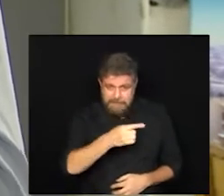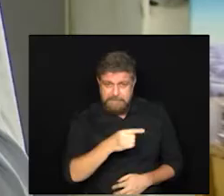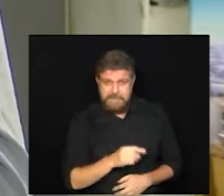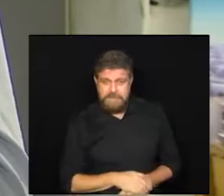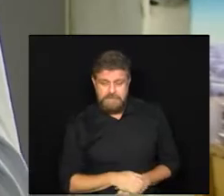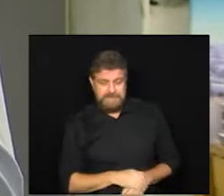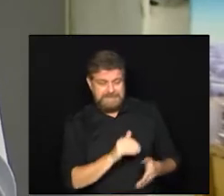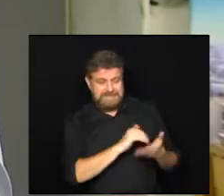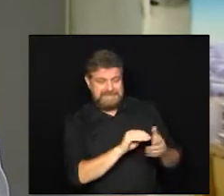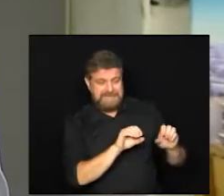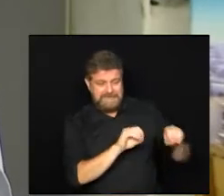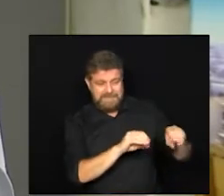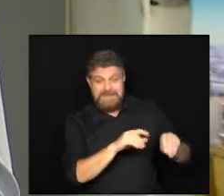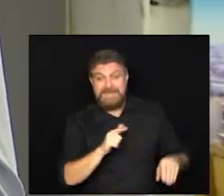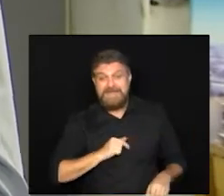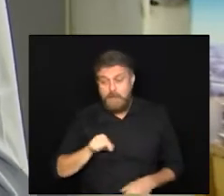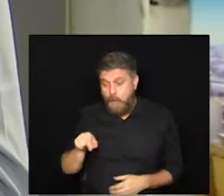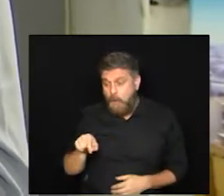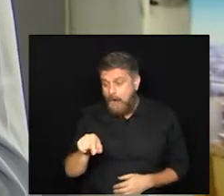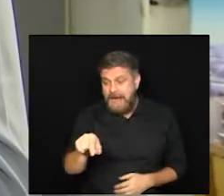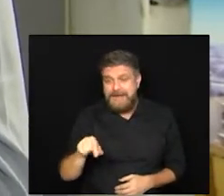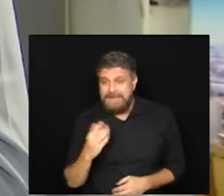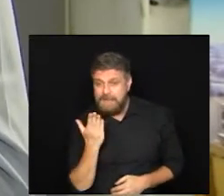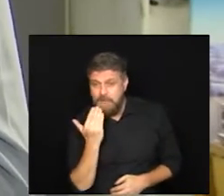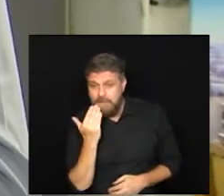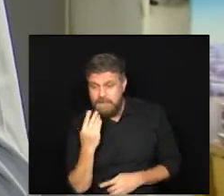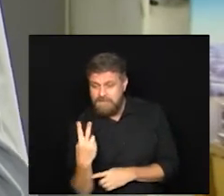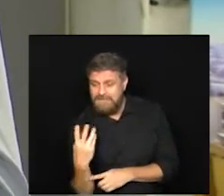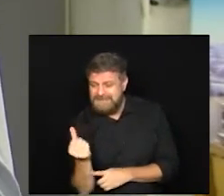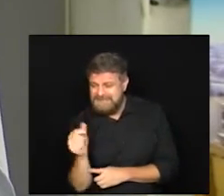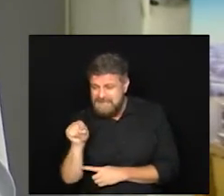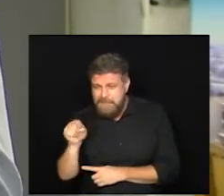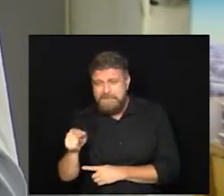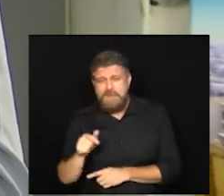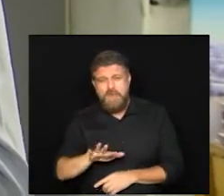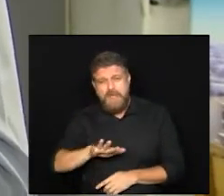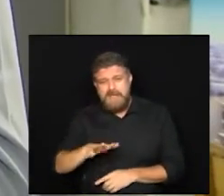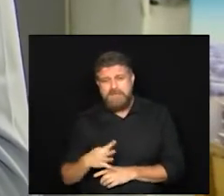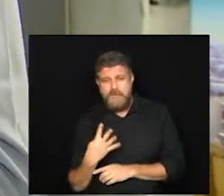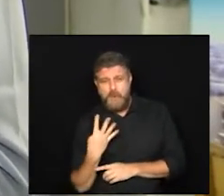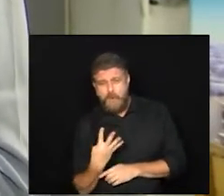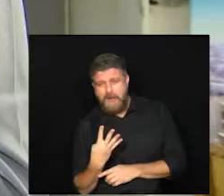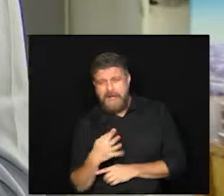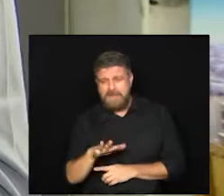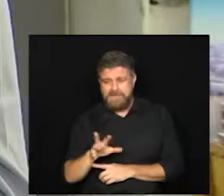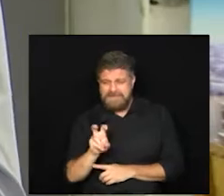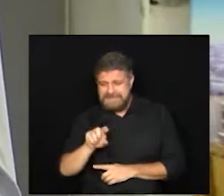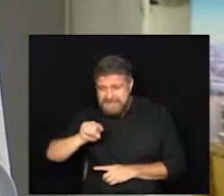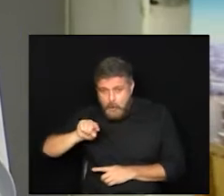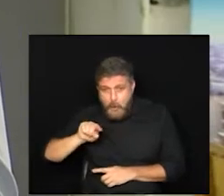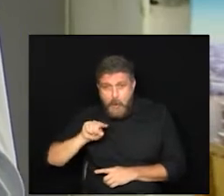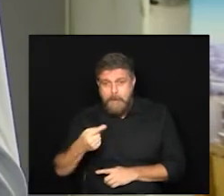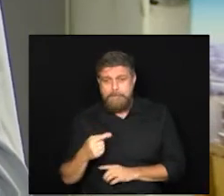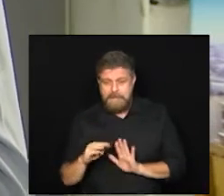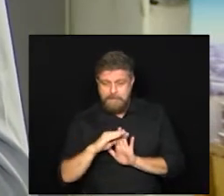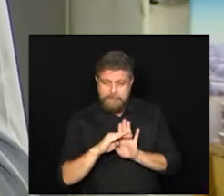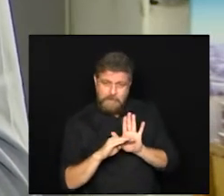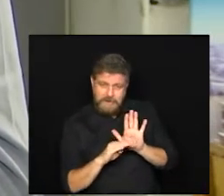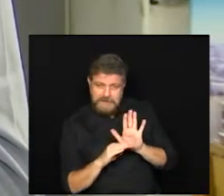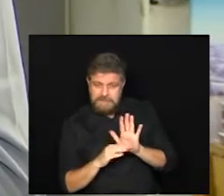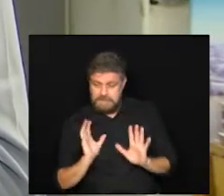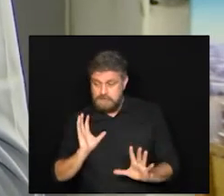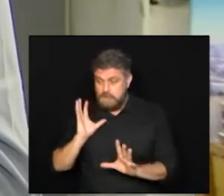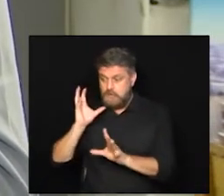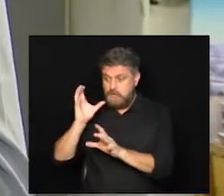e no cartão Nutrir mais 26 mil e mais uns 4, 5 mil de outros programas então nós chegamos a quase 80, 90 mil